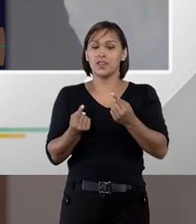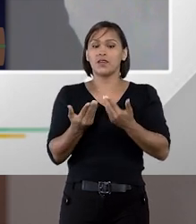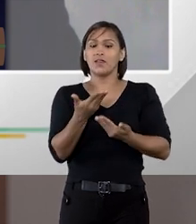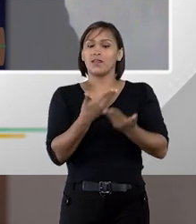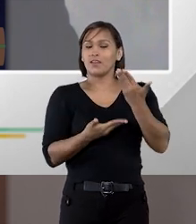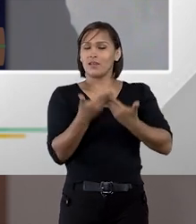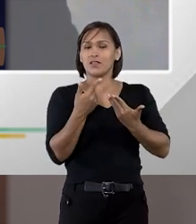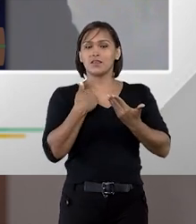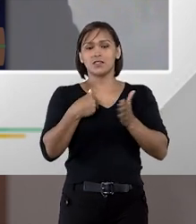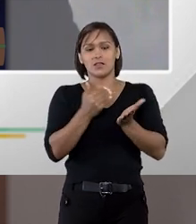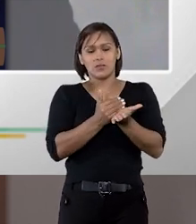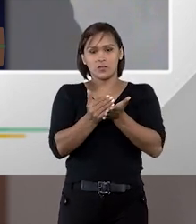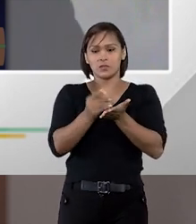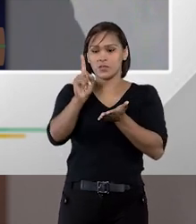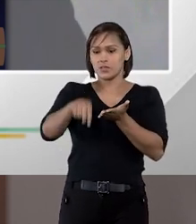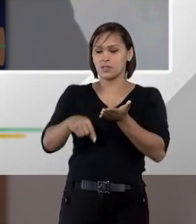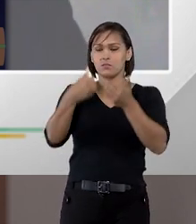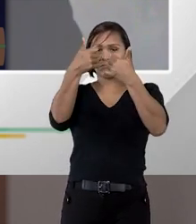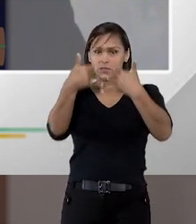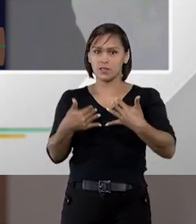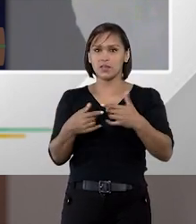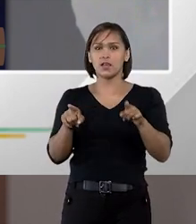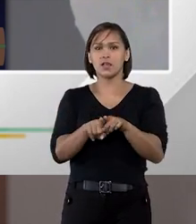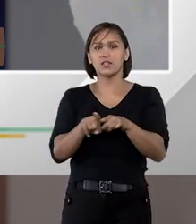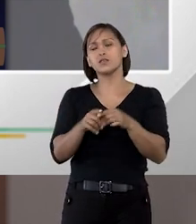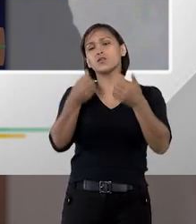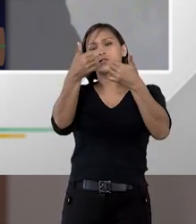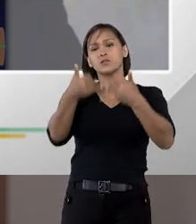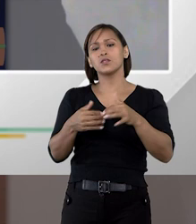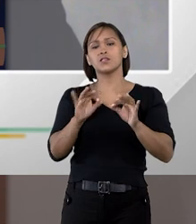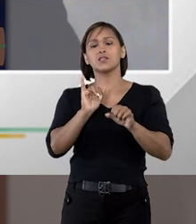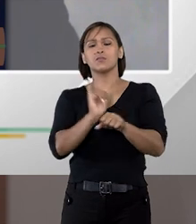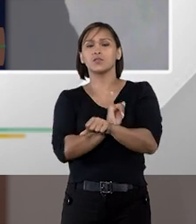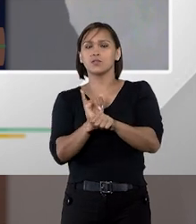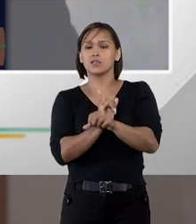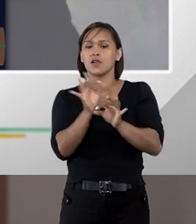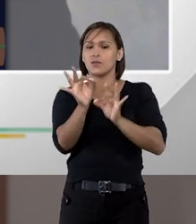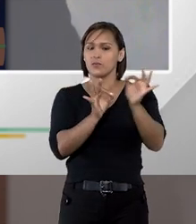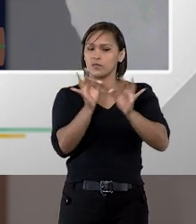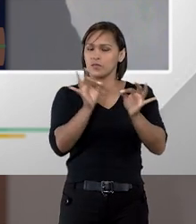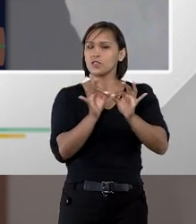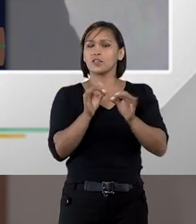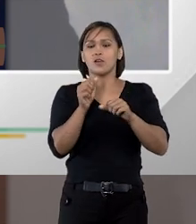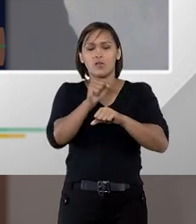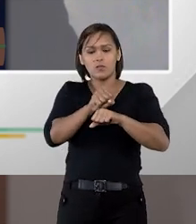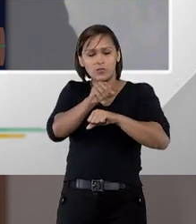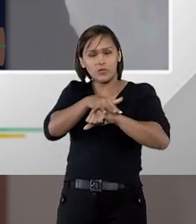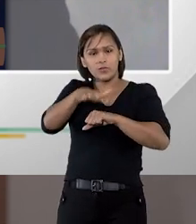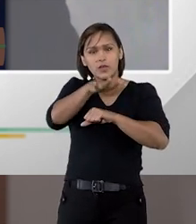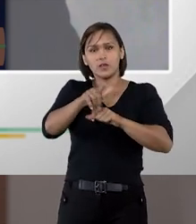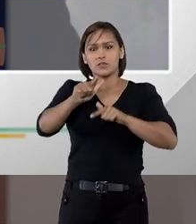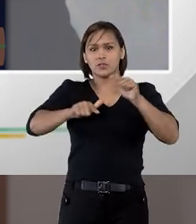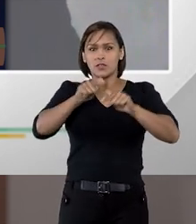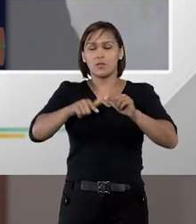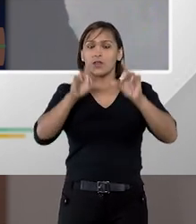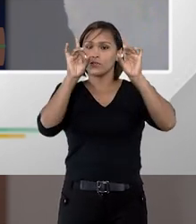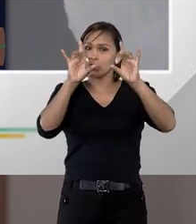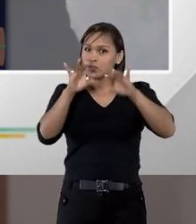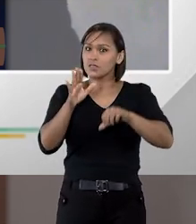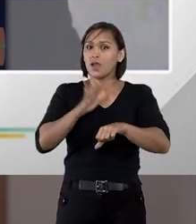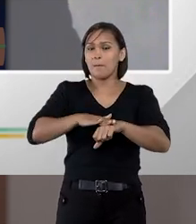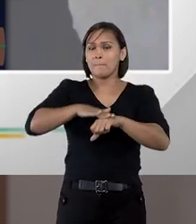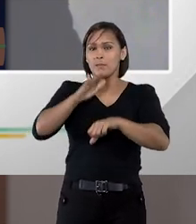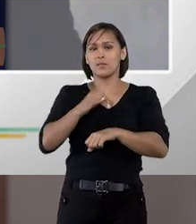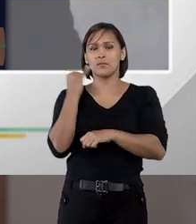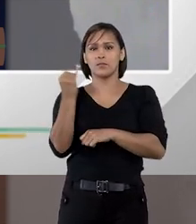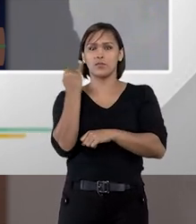Em relação aos princípios ali mencionados, o princípio do planejamento, o princípio da segregação de funções ganha um destaque